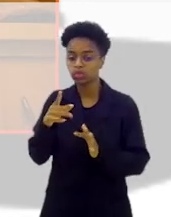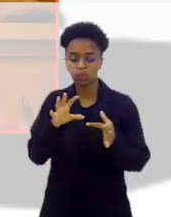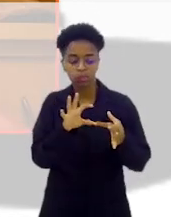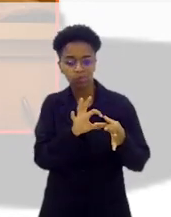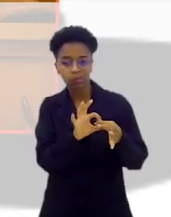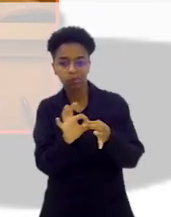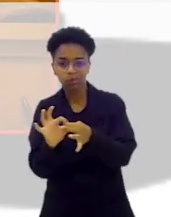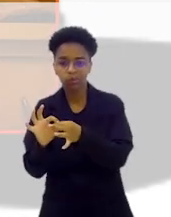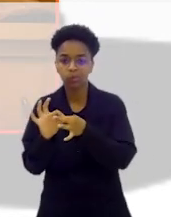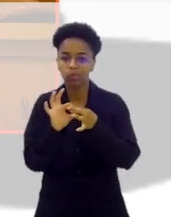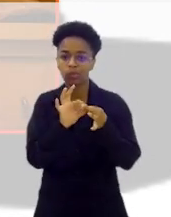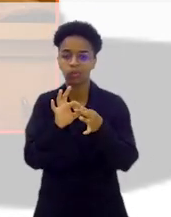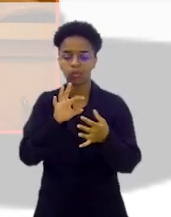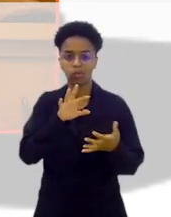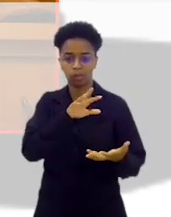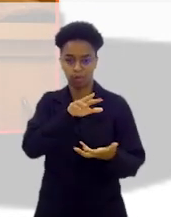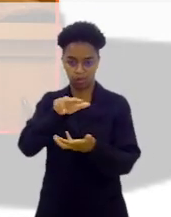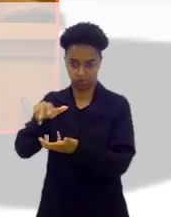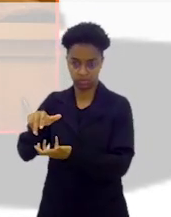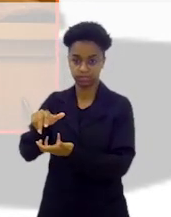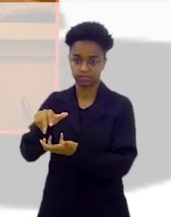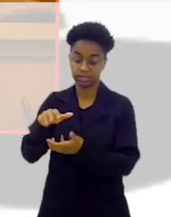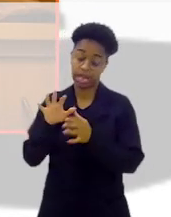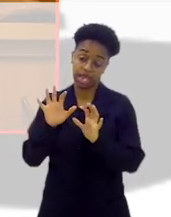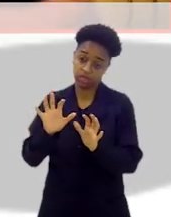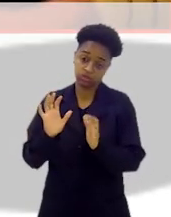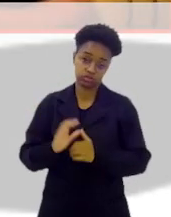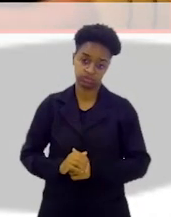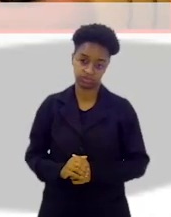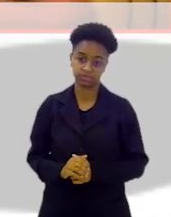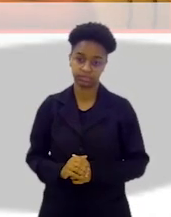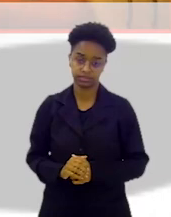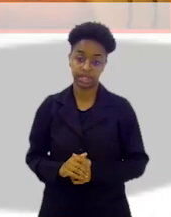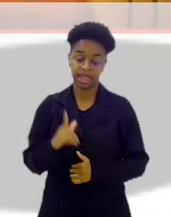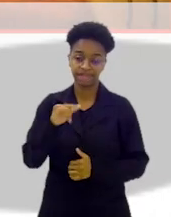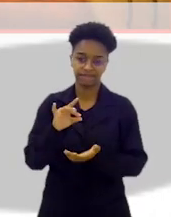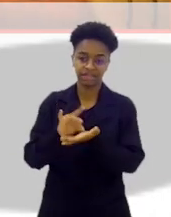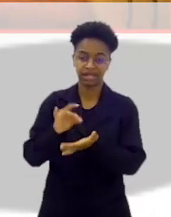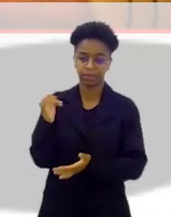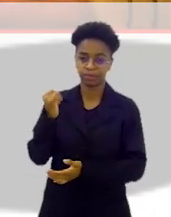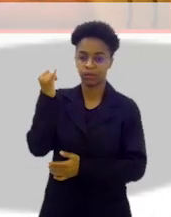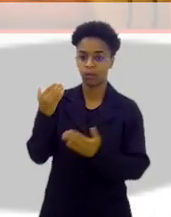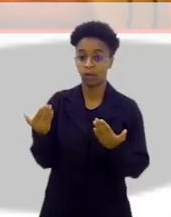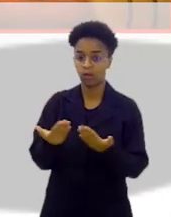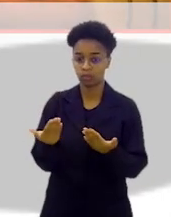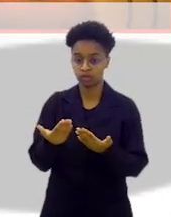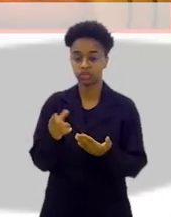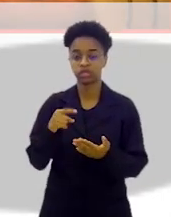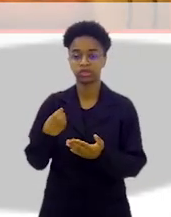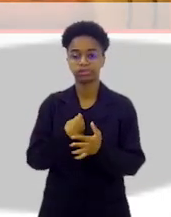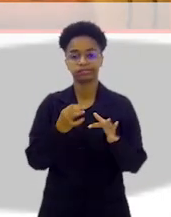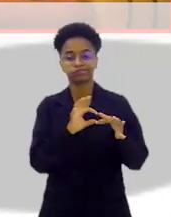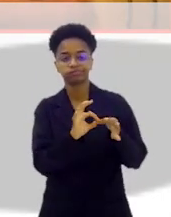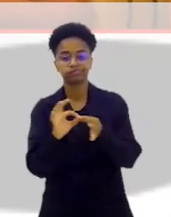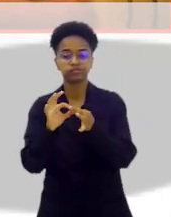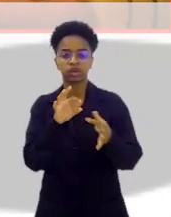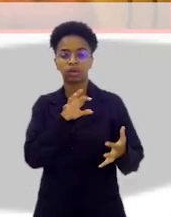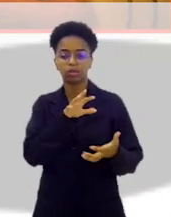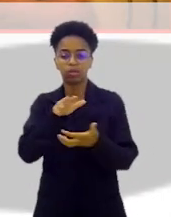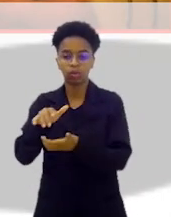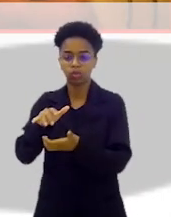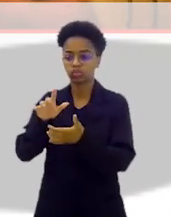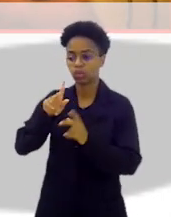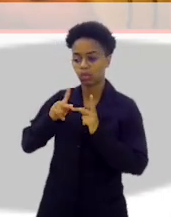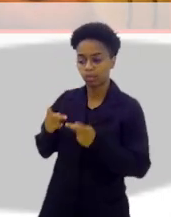integração com o universo. É isso. E é isso que importa hoje em dia, trazer essa integração do